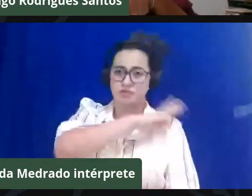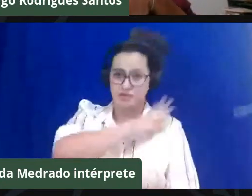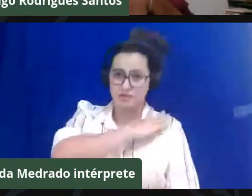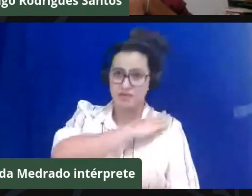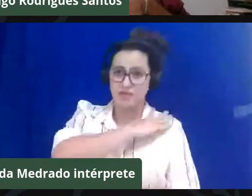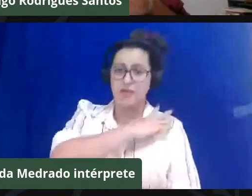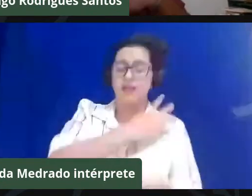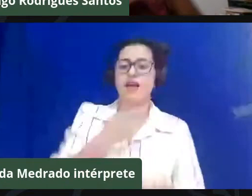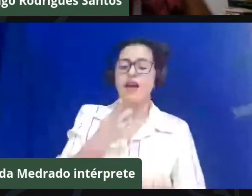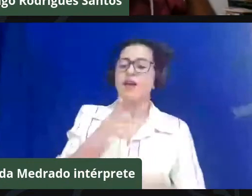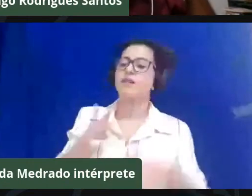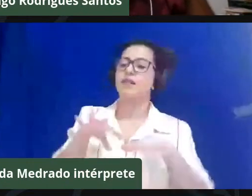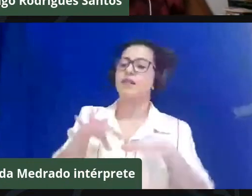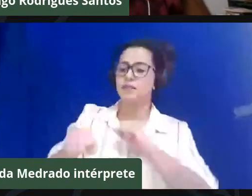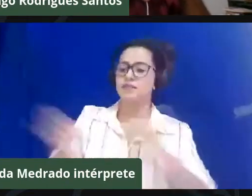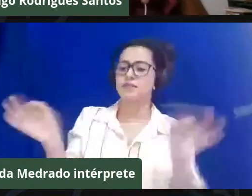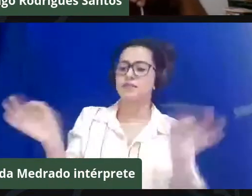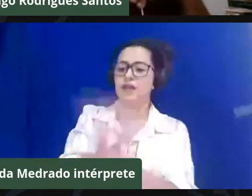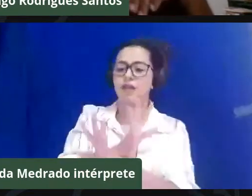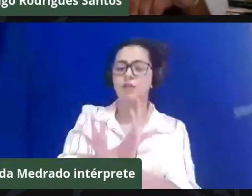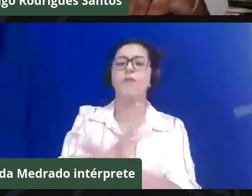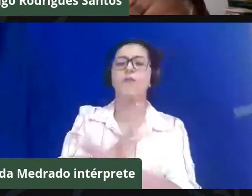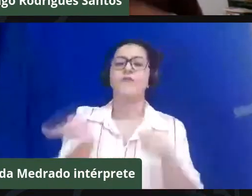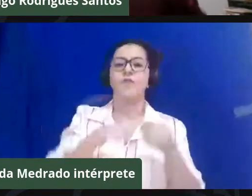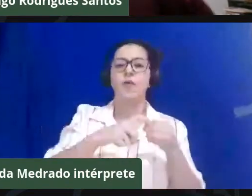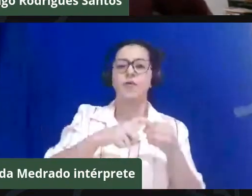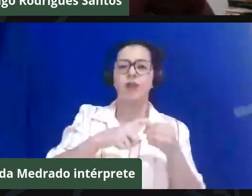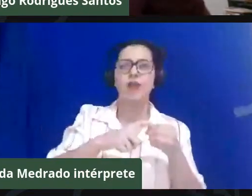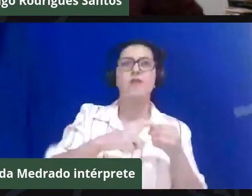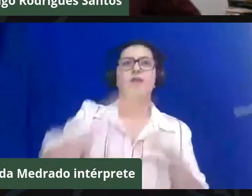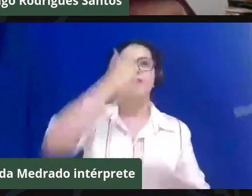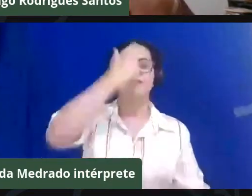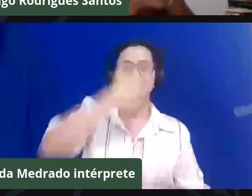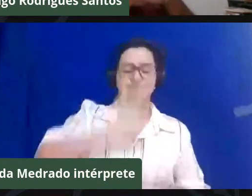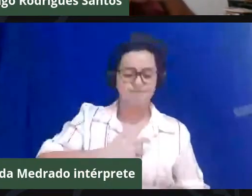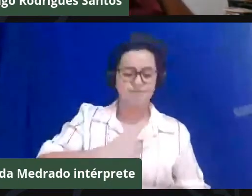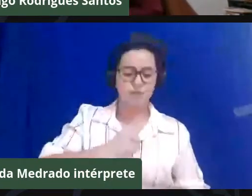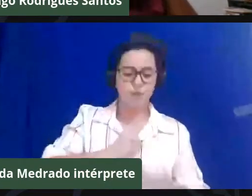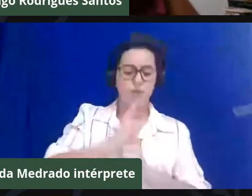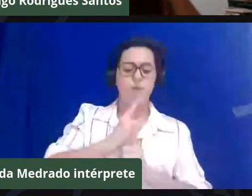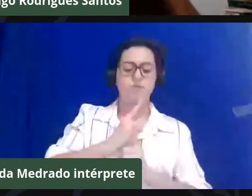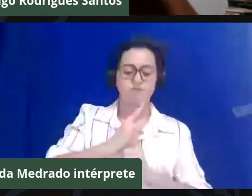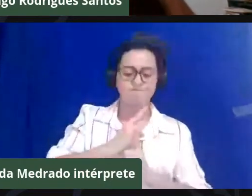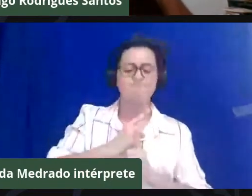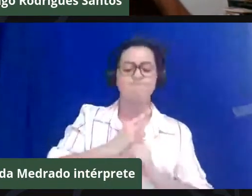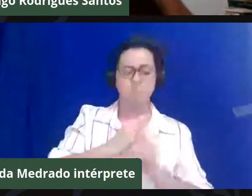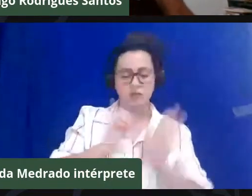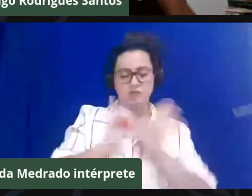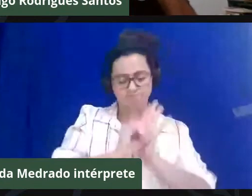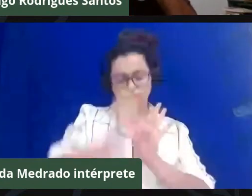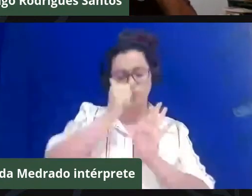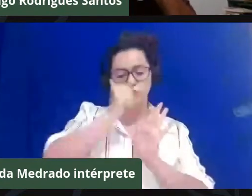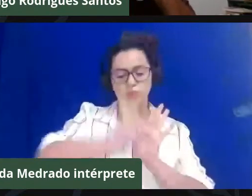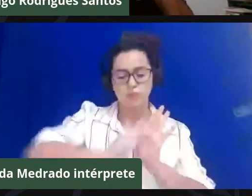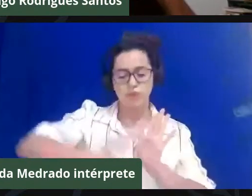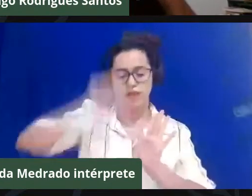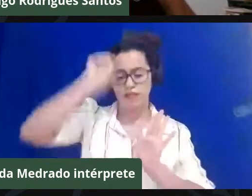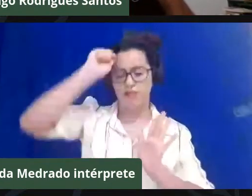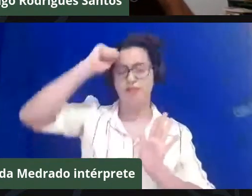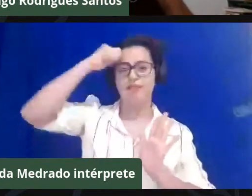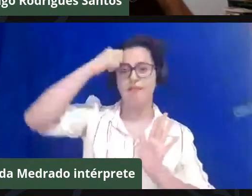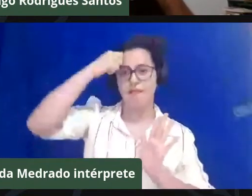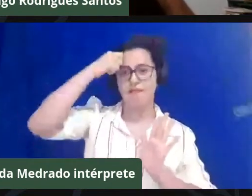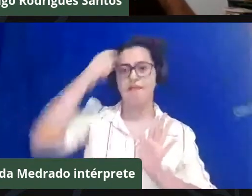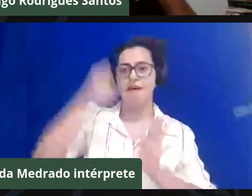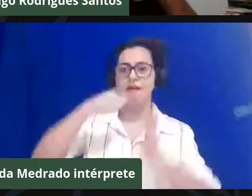mulher negra, quilombola e posteriormente me torna nativista, justamente por compreender a